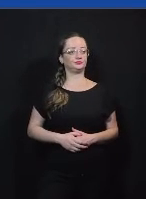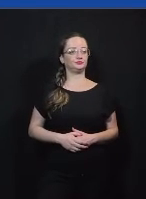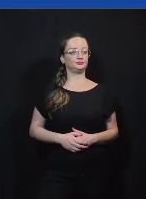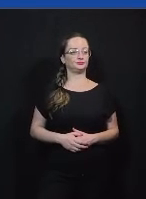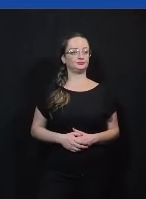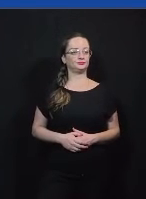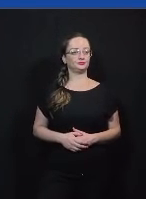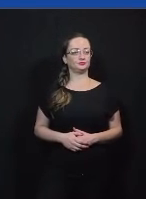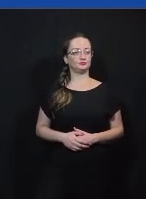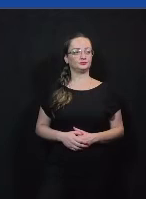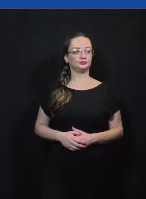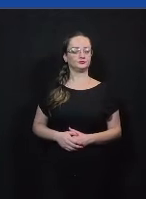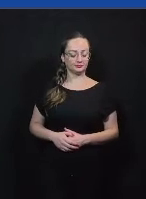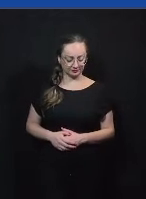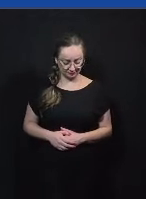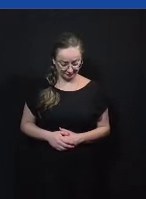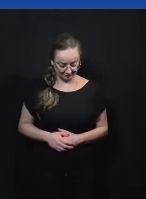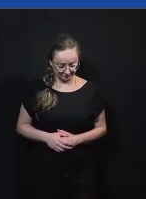então